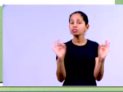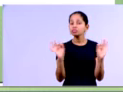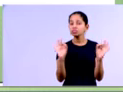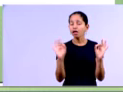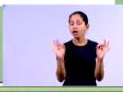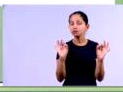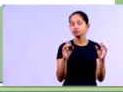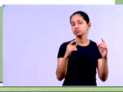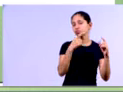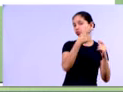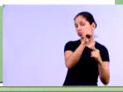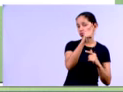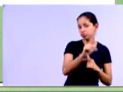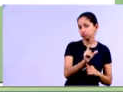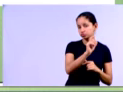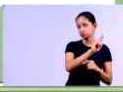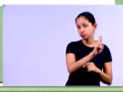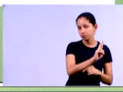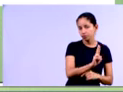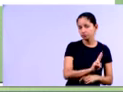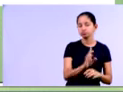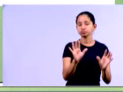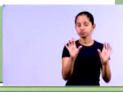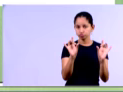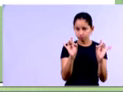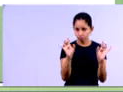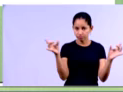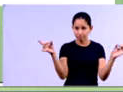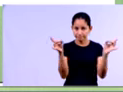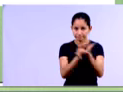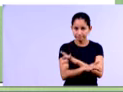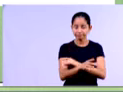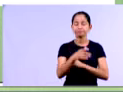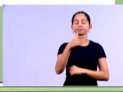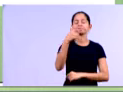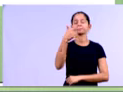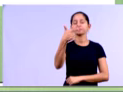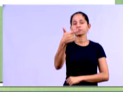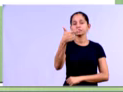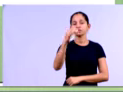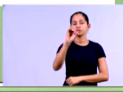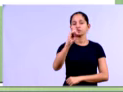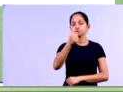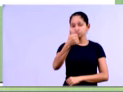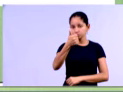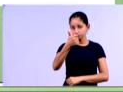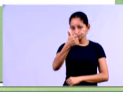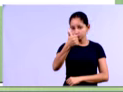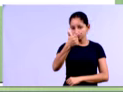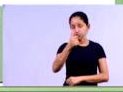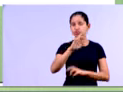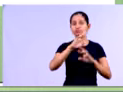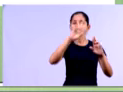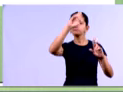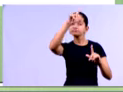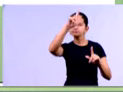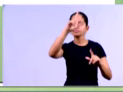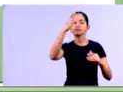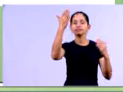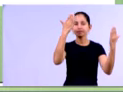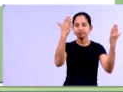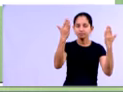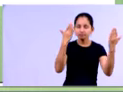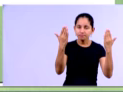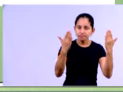no intangível, ok? Em 2012, as disponibilidades representam 3,59%, né, os caixas de